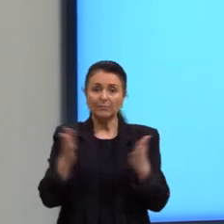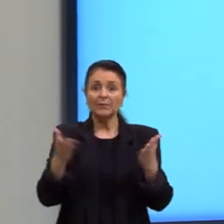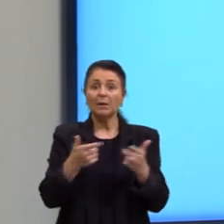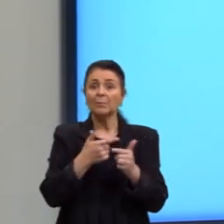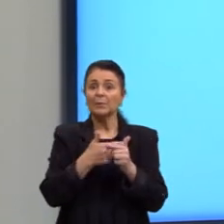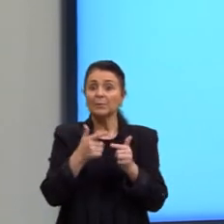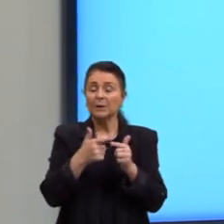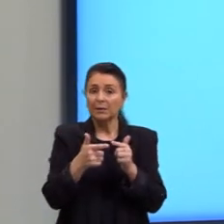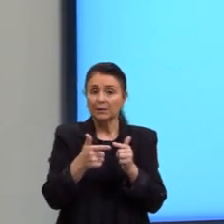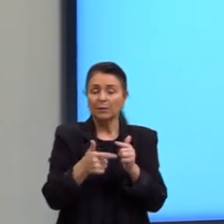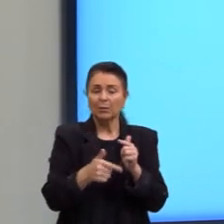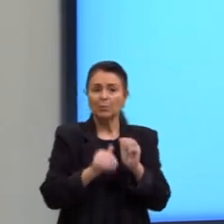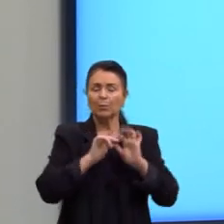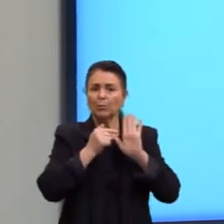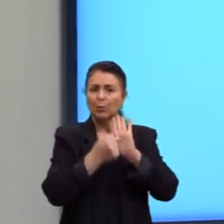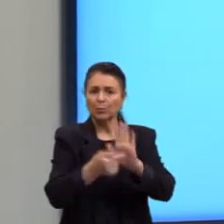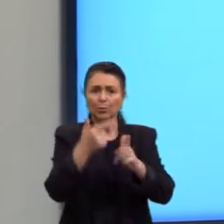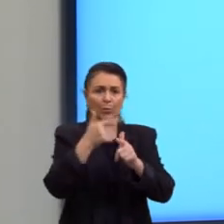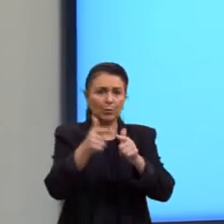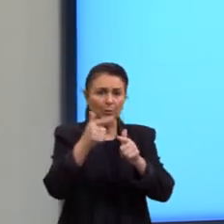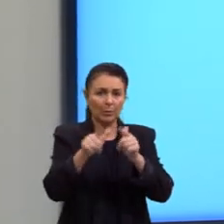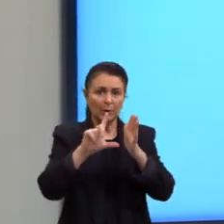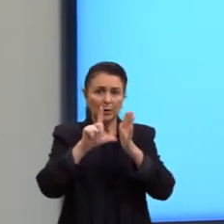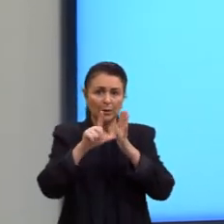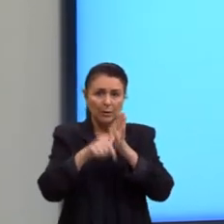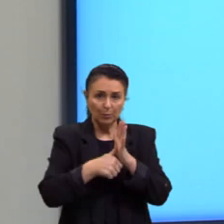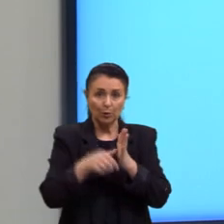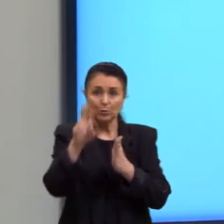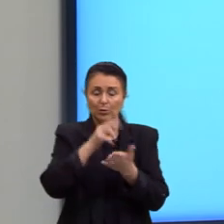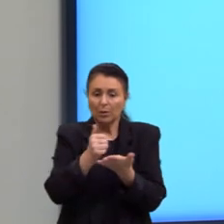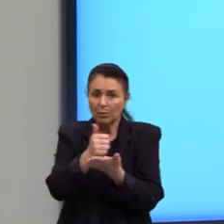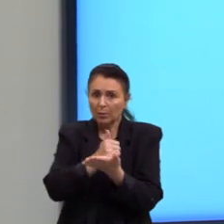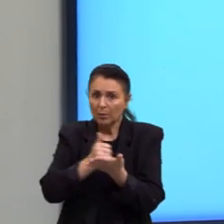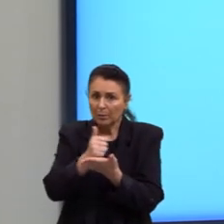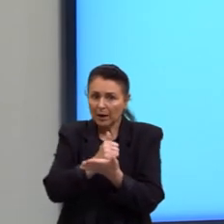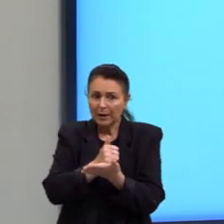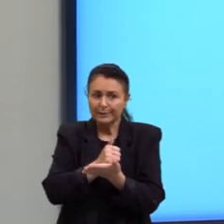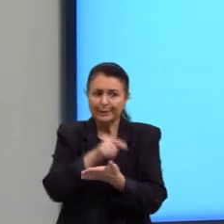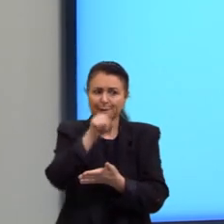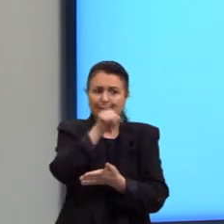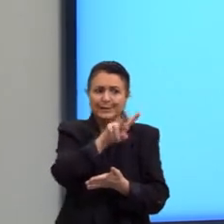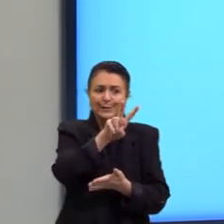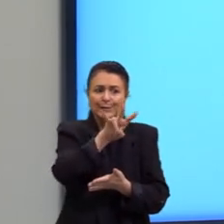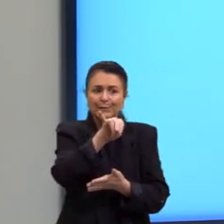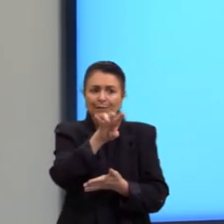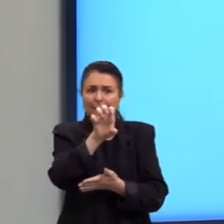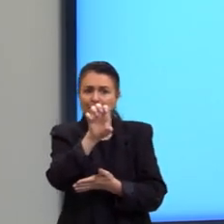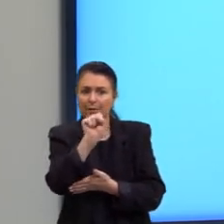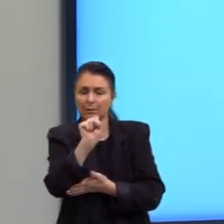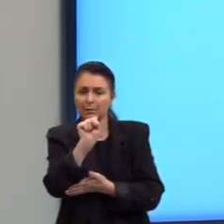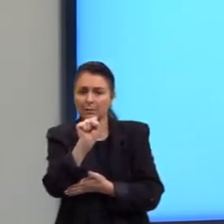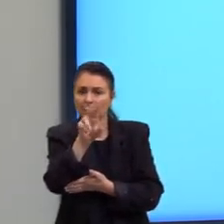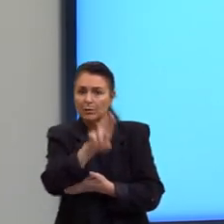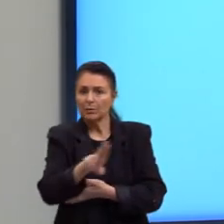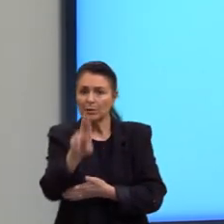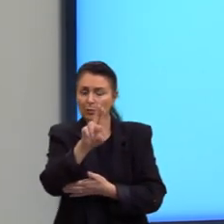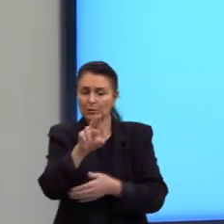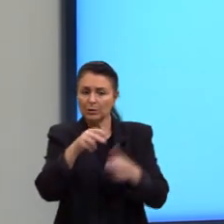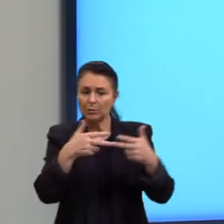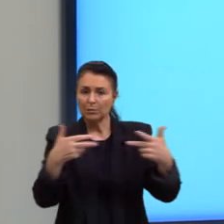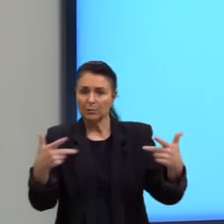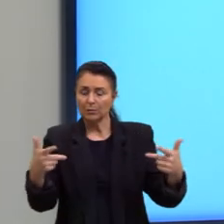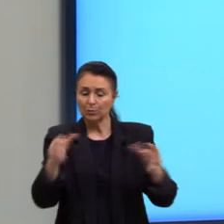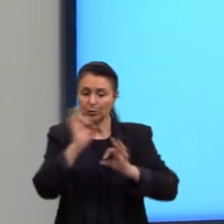Terceiro período, com base nesse viés, em que viés? Eu estou usando aqui um elemento de organização